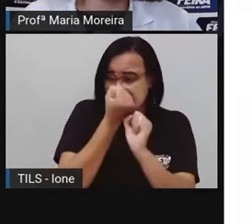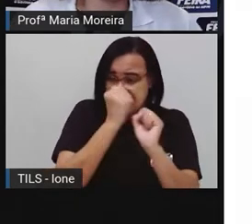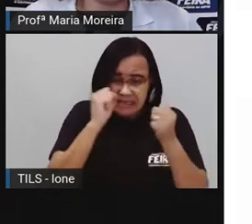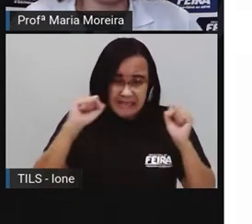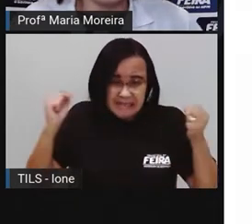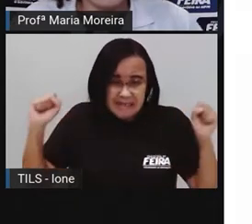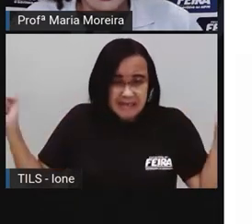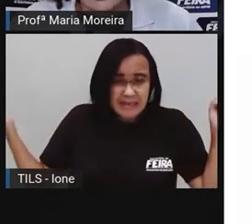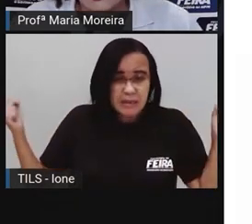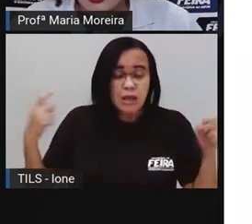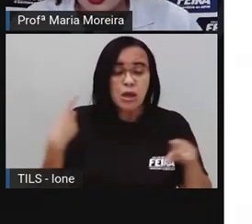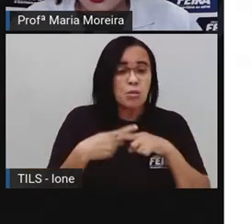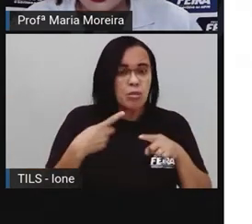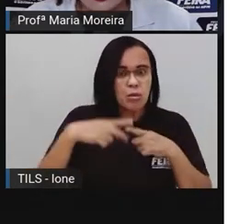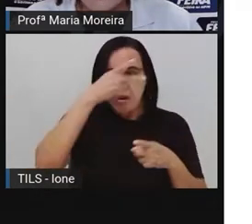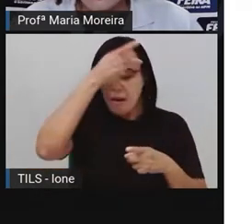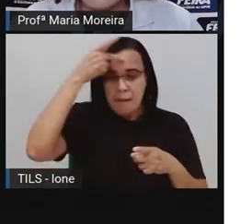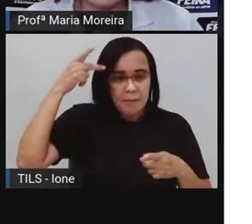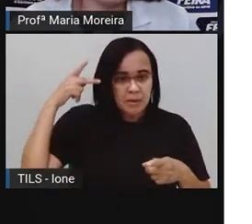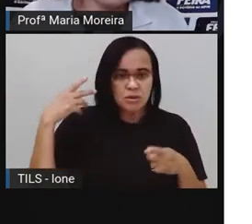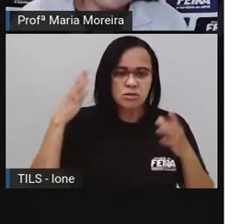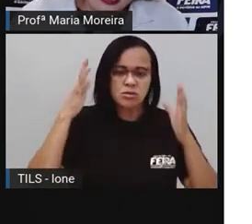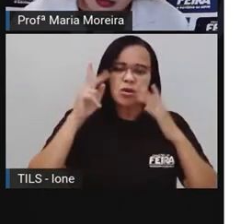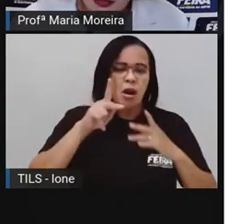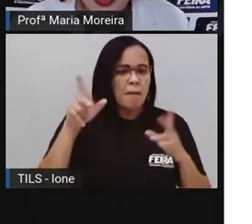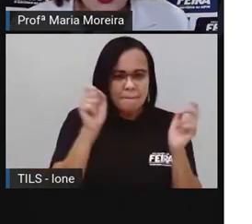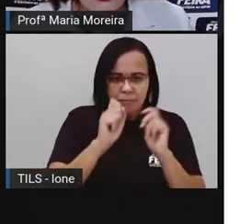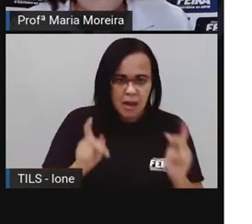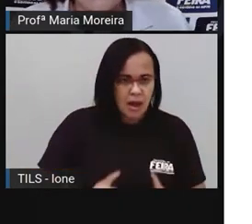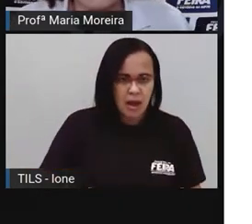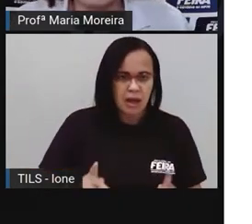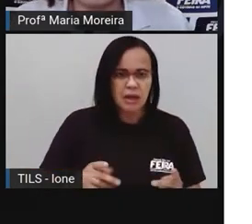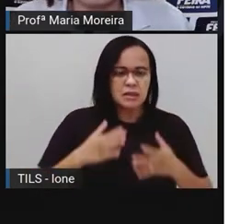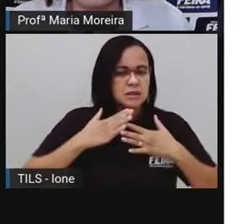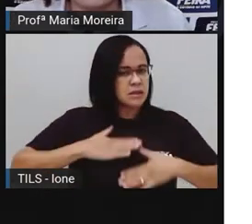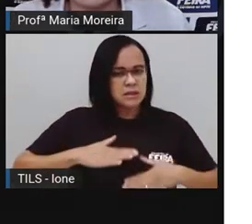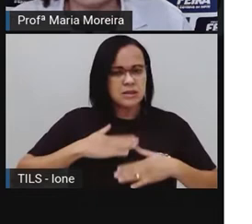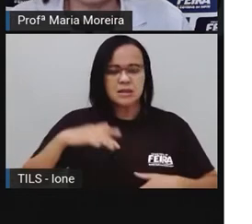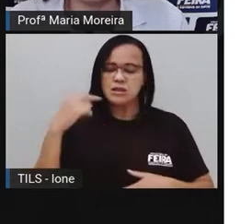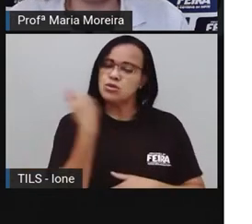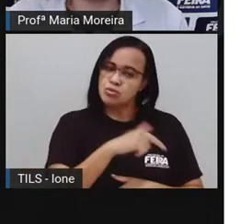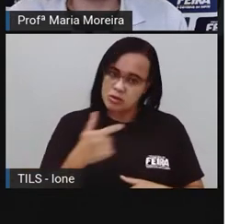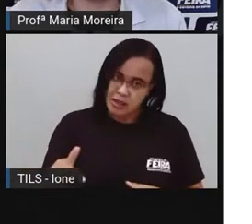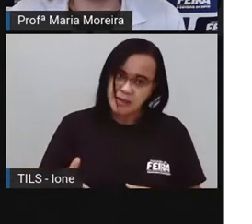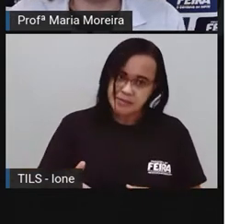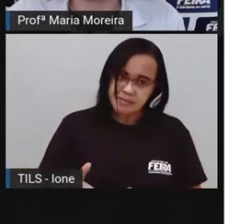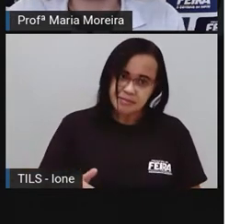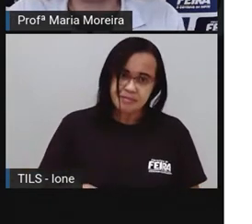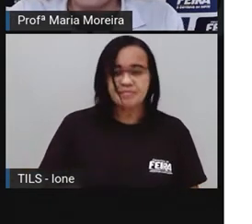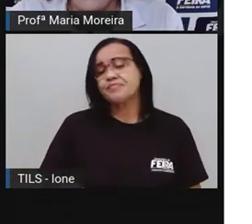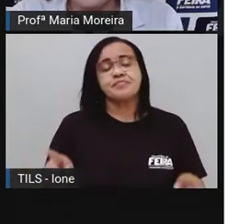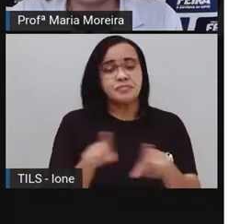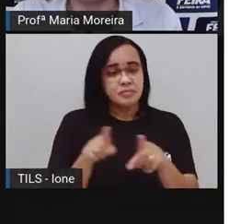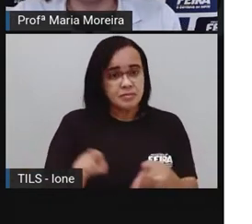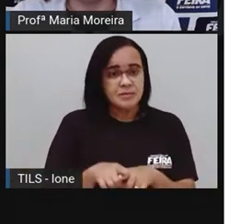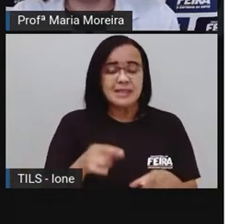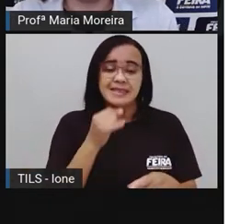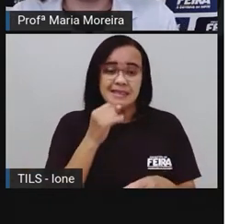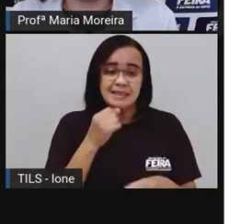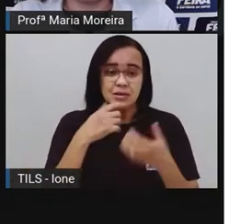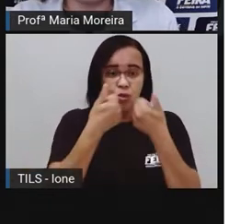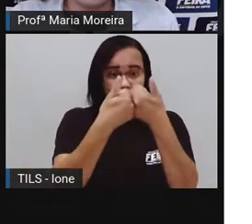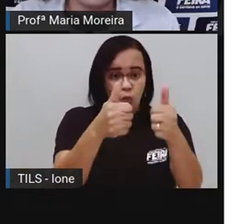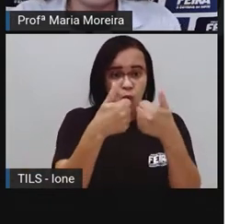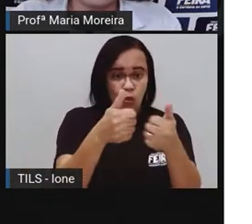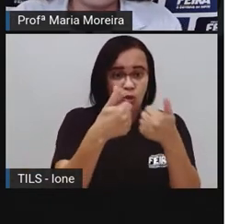tiram o sossego de milhares de pessoas. Quem aí, né, nunca pegou um ônibus e dentro do ônibus tinha um abençoado com